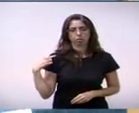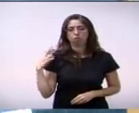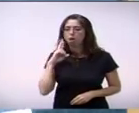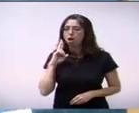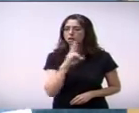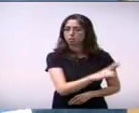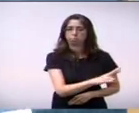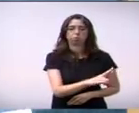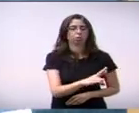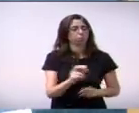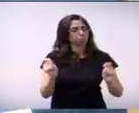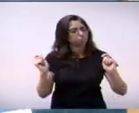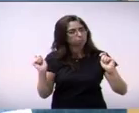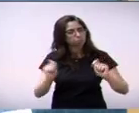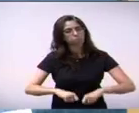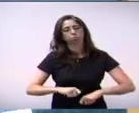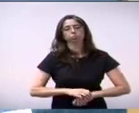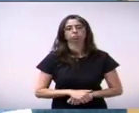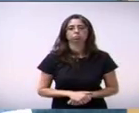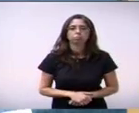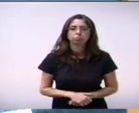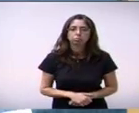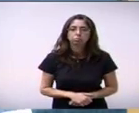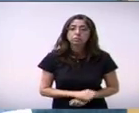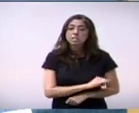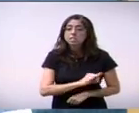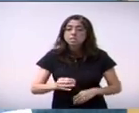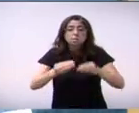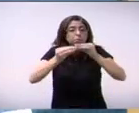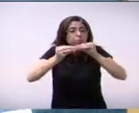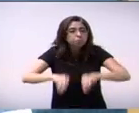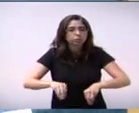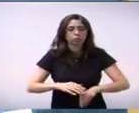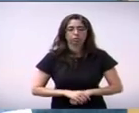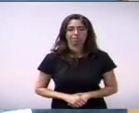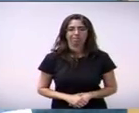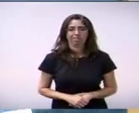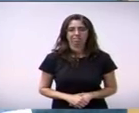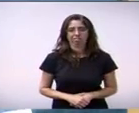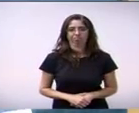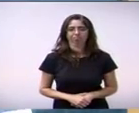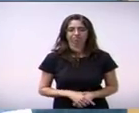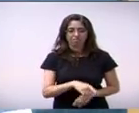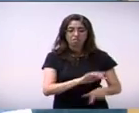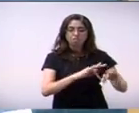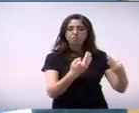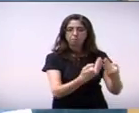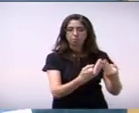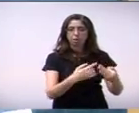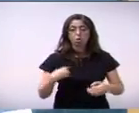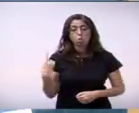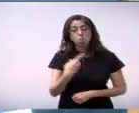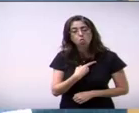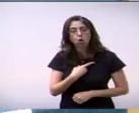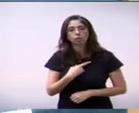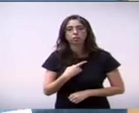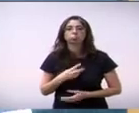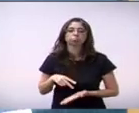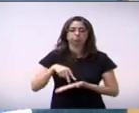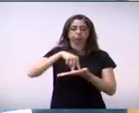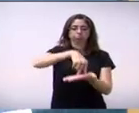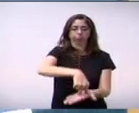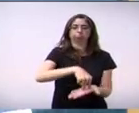que qualquer coisa que seja danoso, essa casa cumprirá a sua obrigação de ir lá,